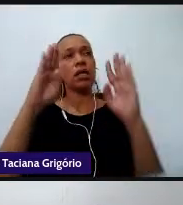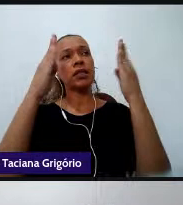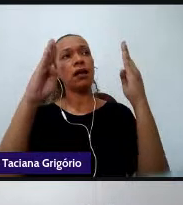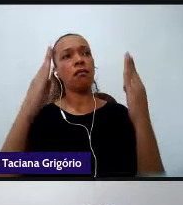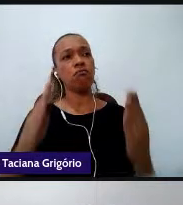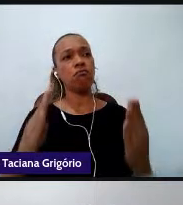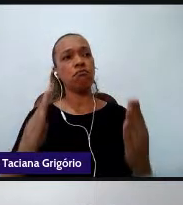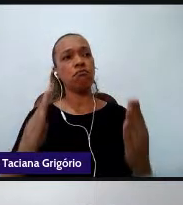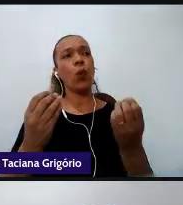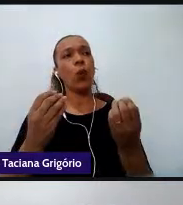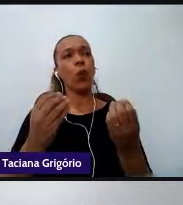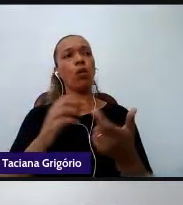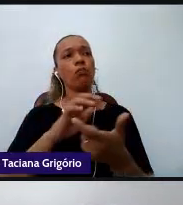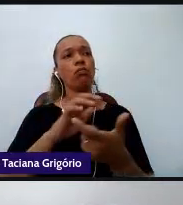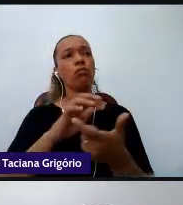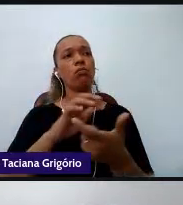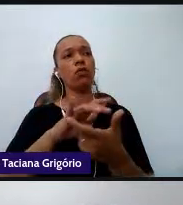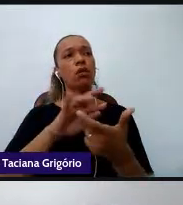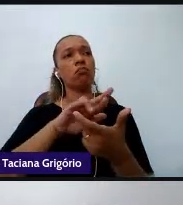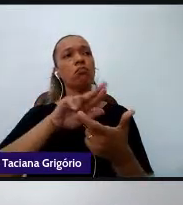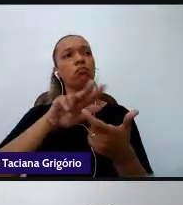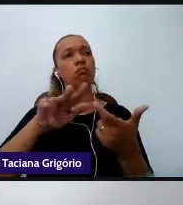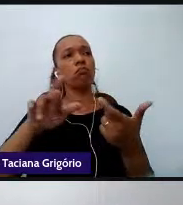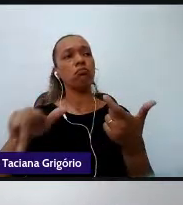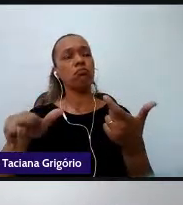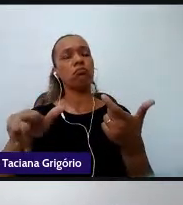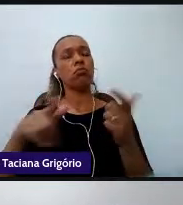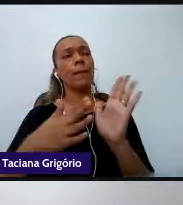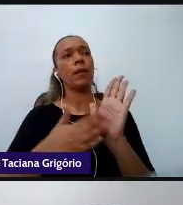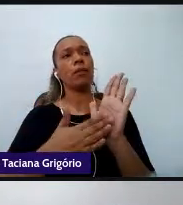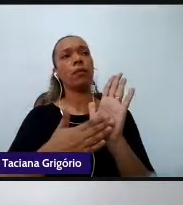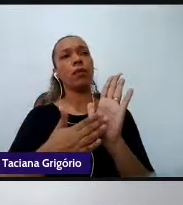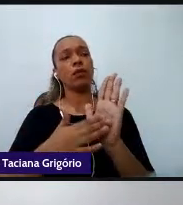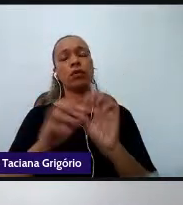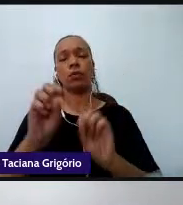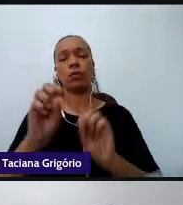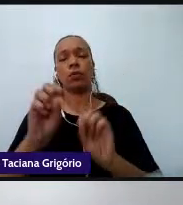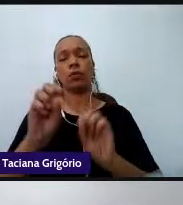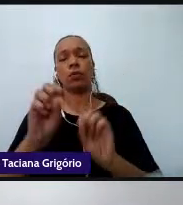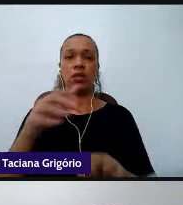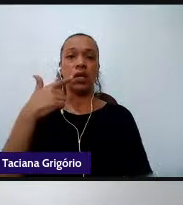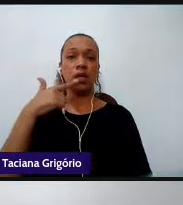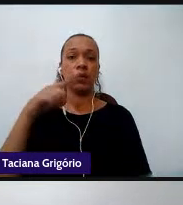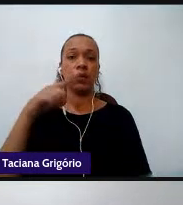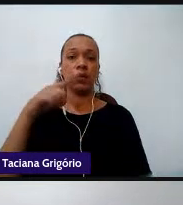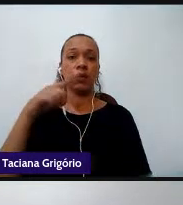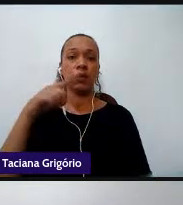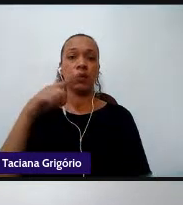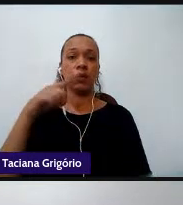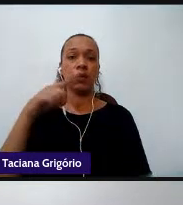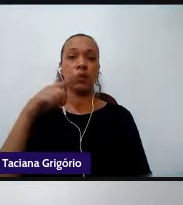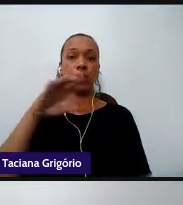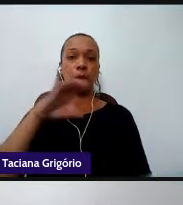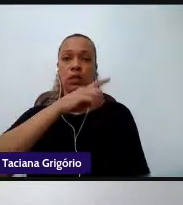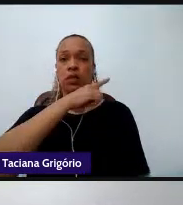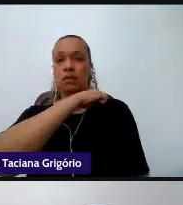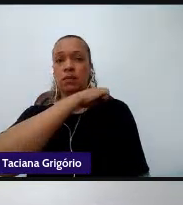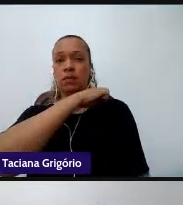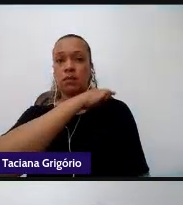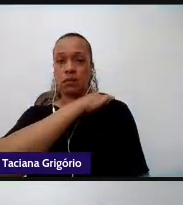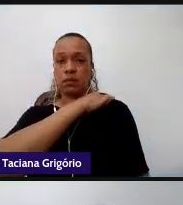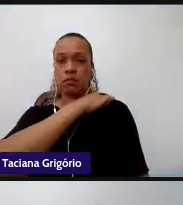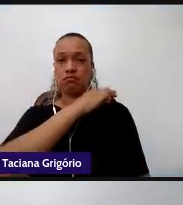multiletramentos são propostos para o ensino de língua portuguesa na BNCC de ensino médio. Então, nós temos aí uma base